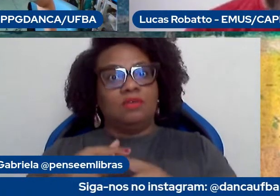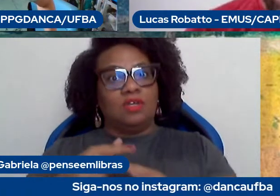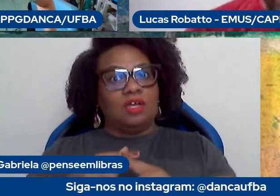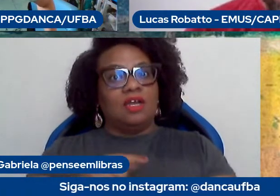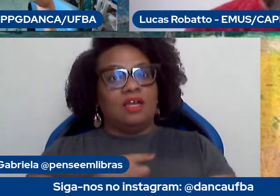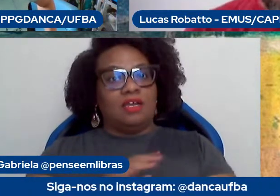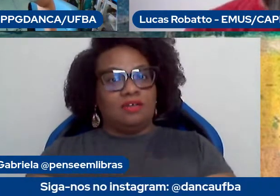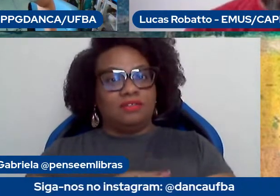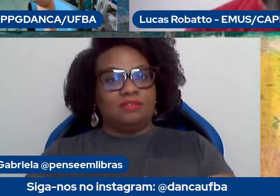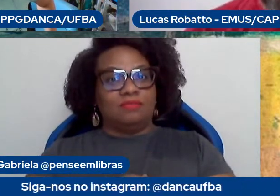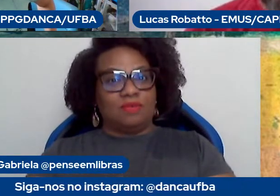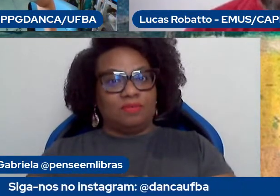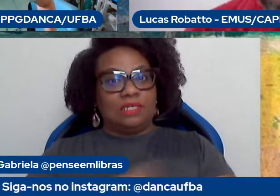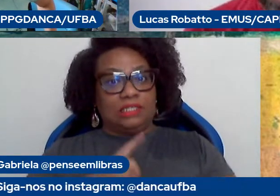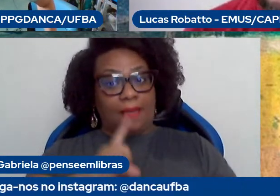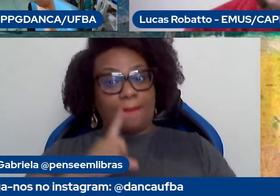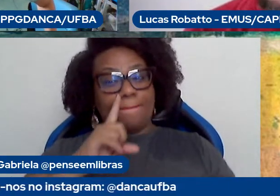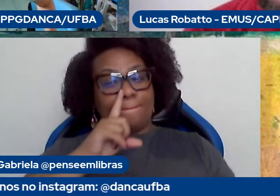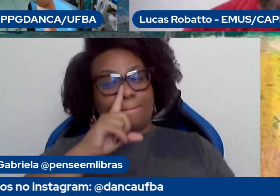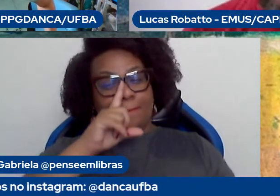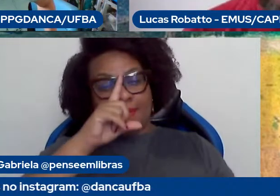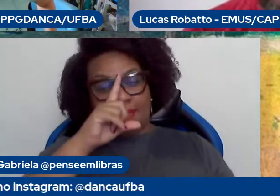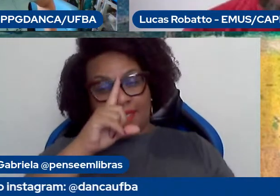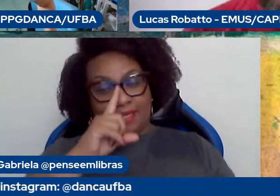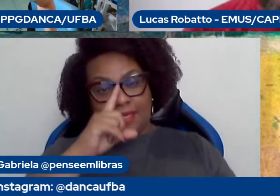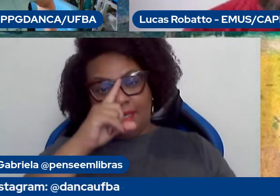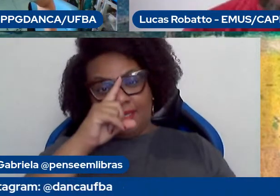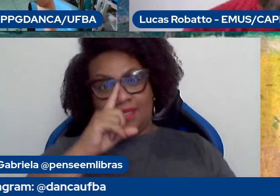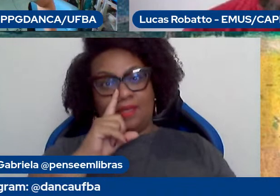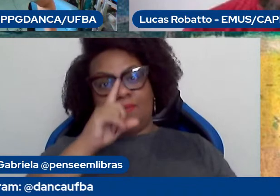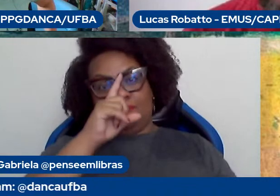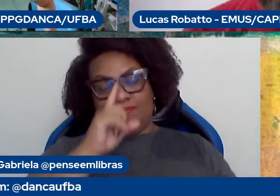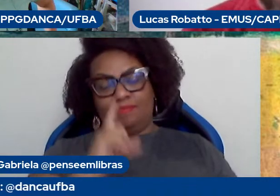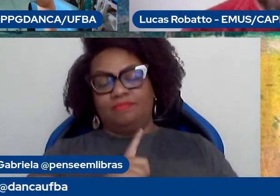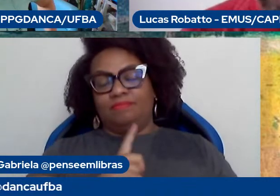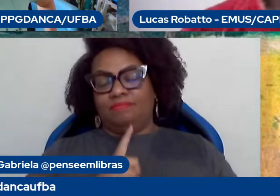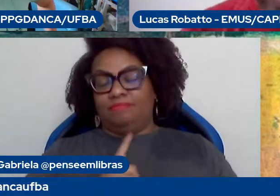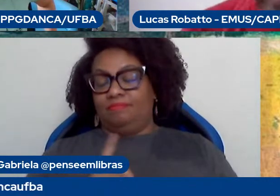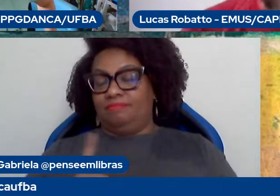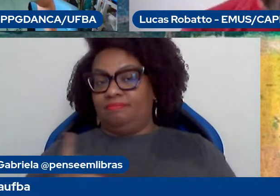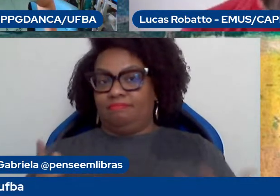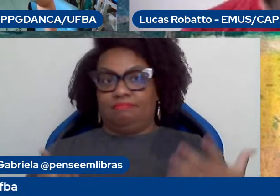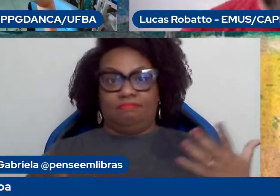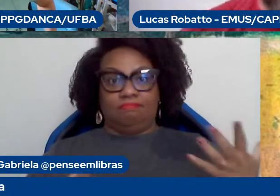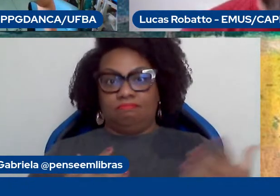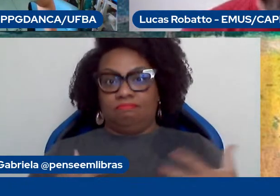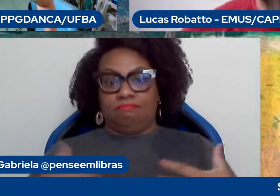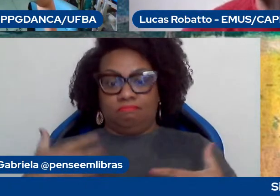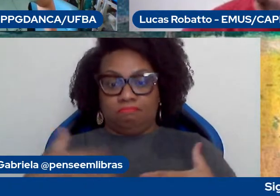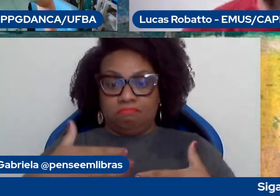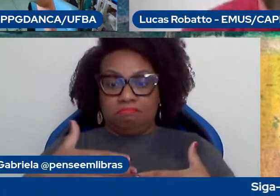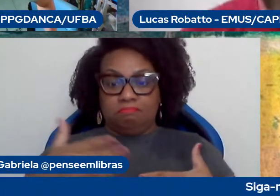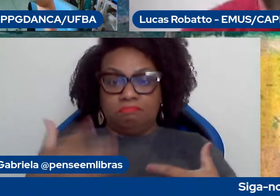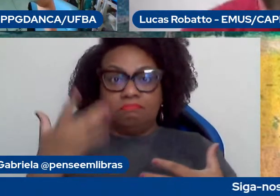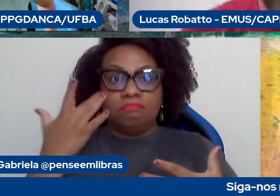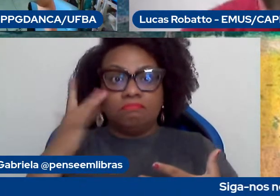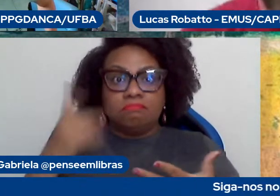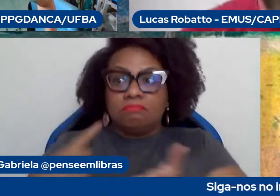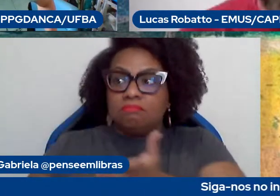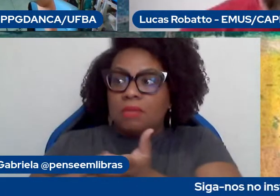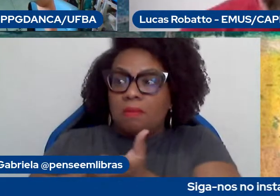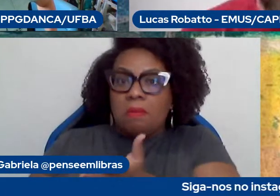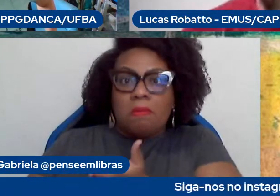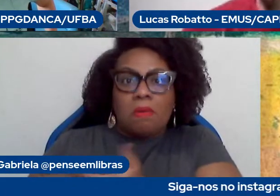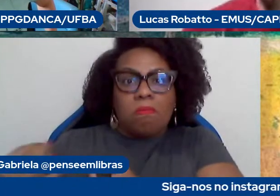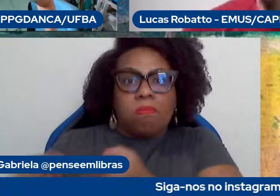muito, muito perigo mesmo, é um momento muito dramático, a gente não sabe o quanto isso tudo foi orquestrado, ou não é, existem mil